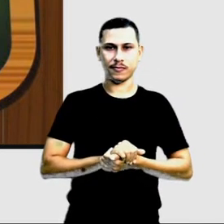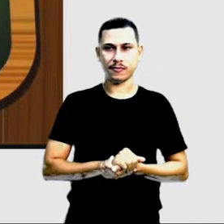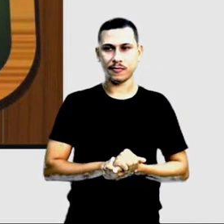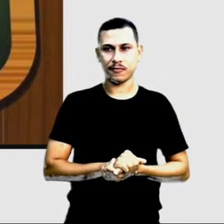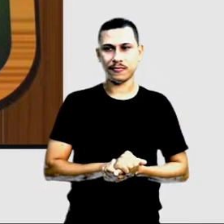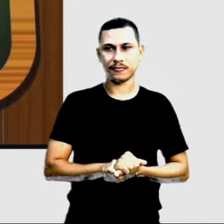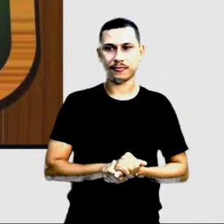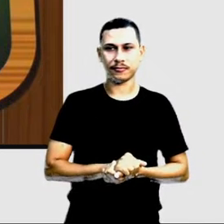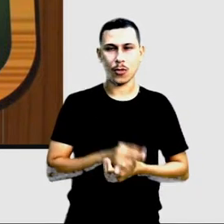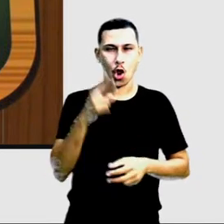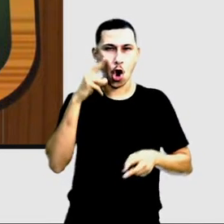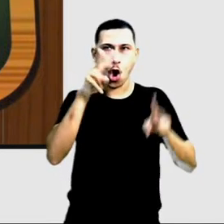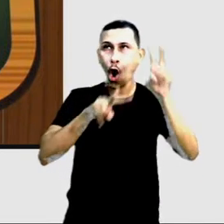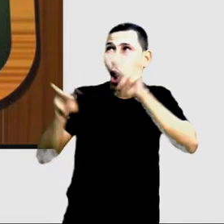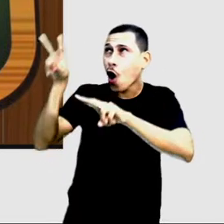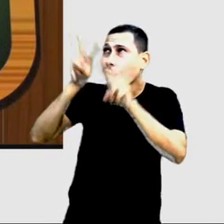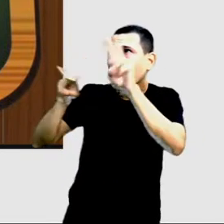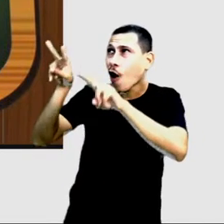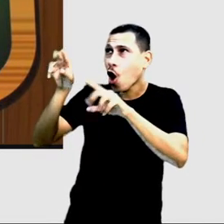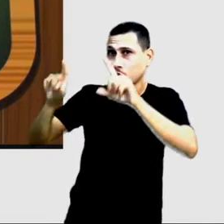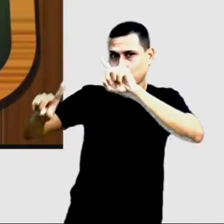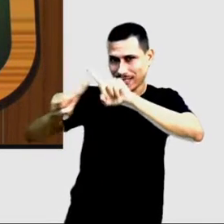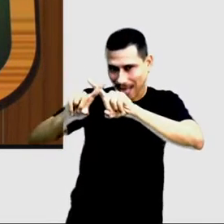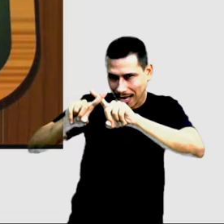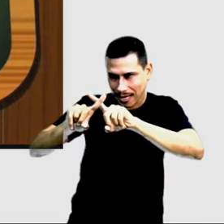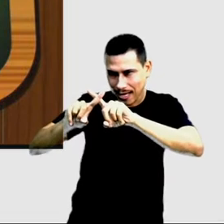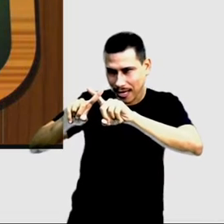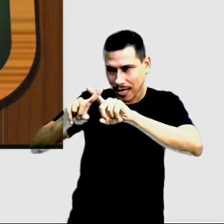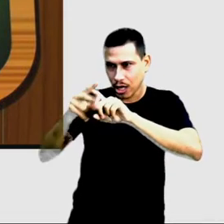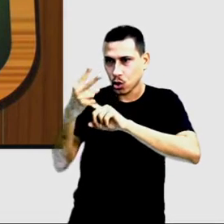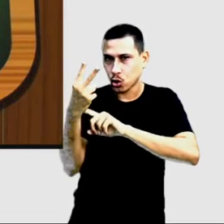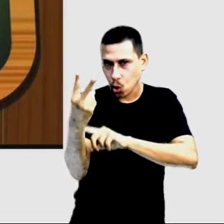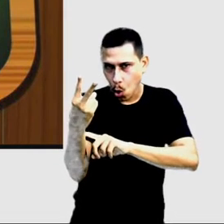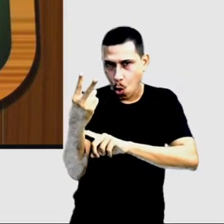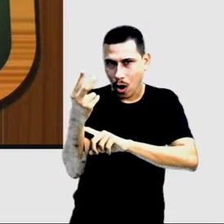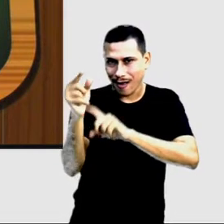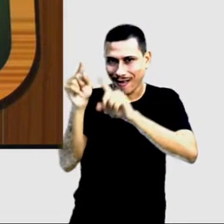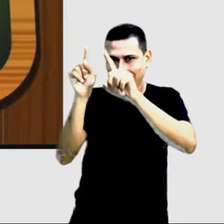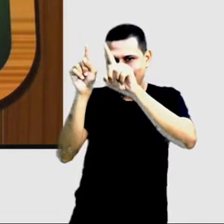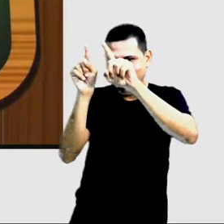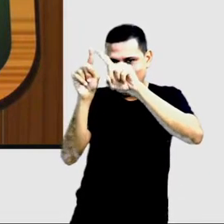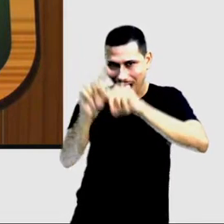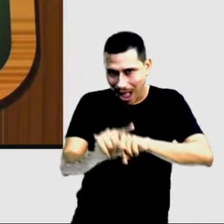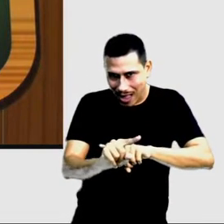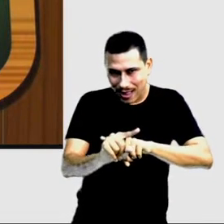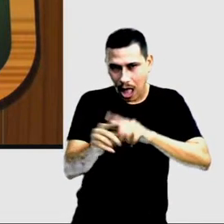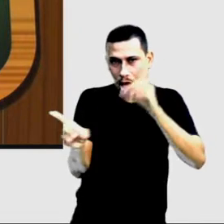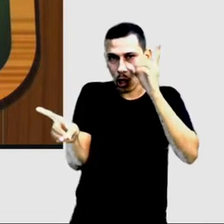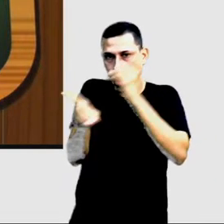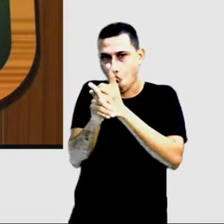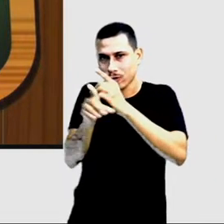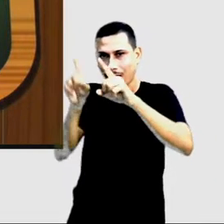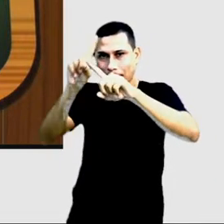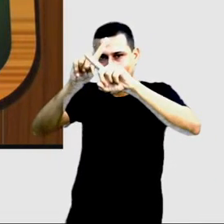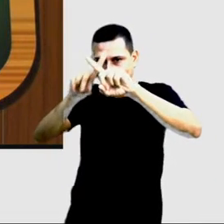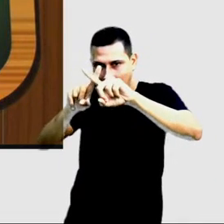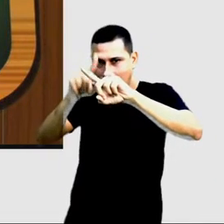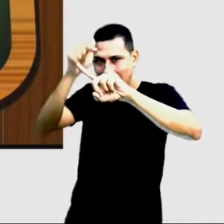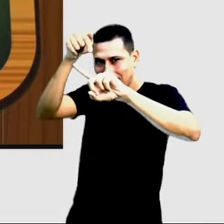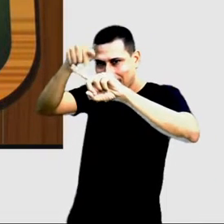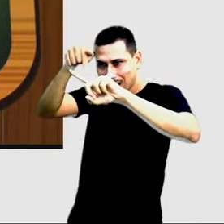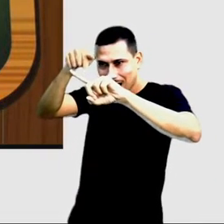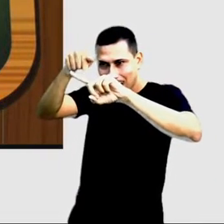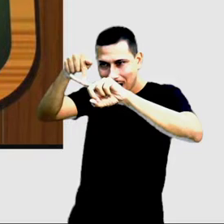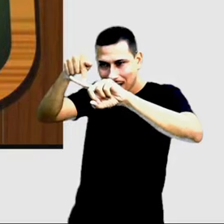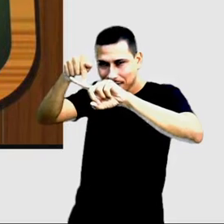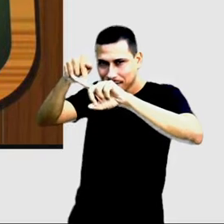Vamos lá. Esse X possui duas retas e se encontram em determinado ponto. São retas